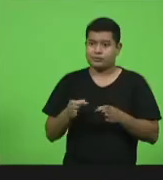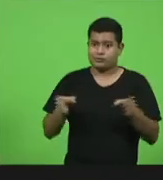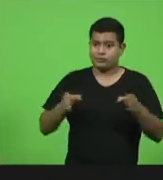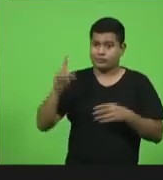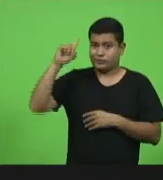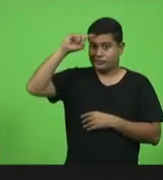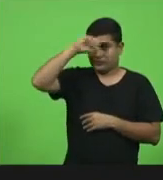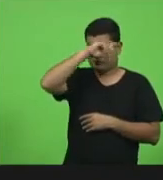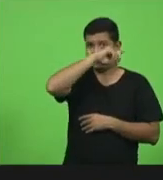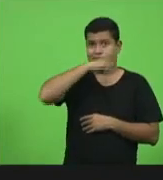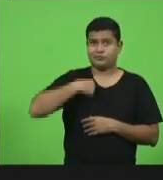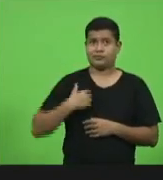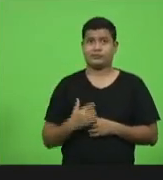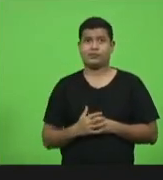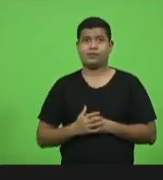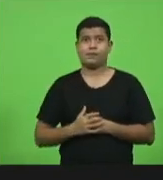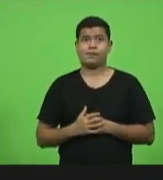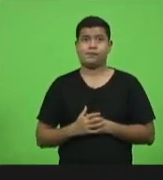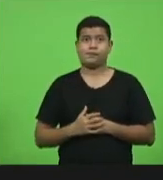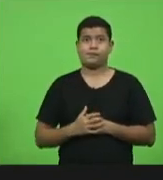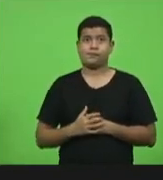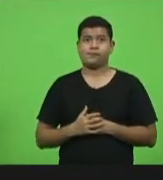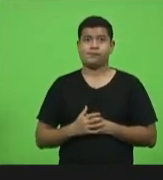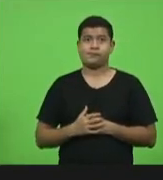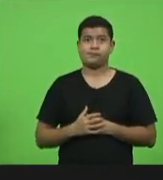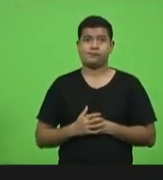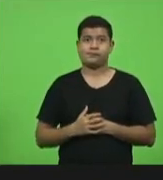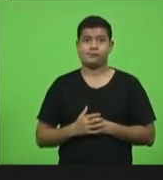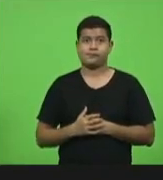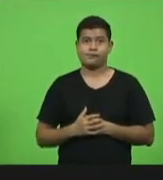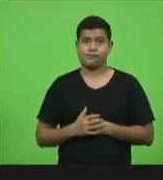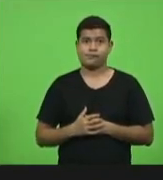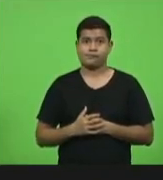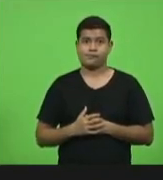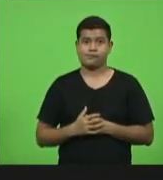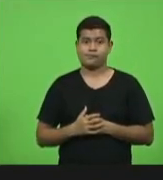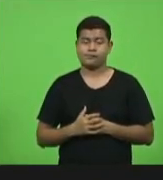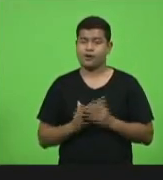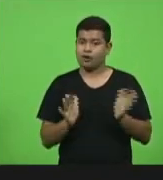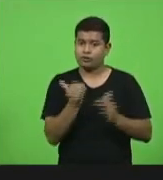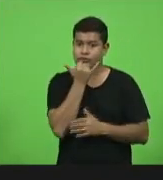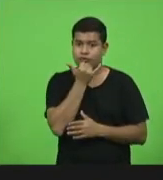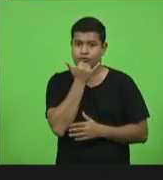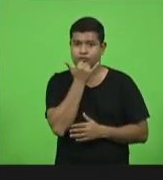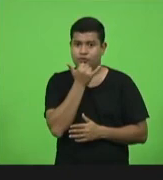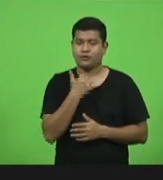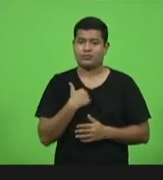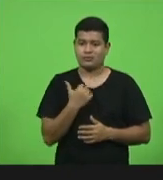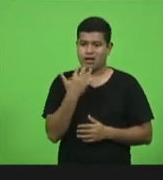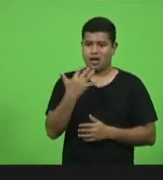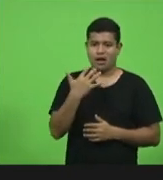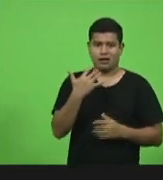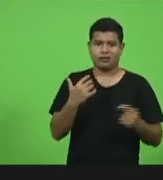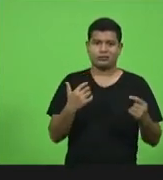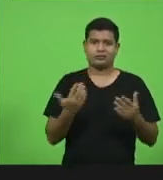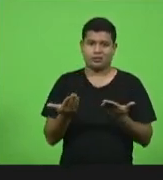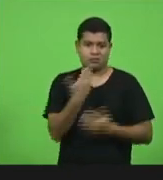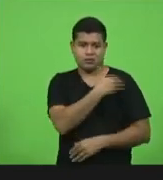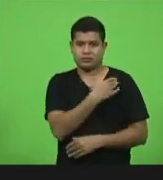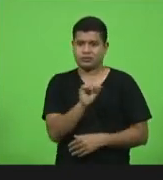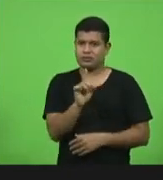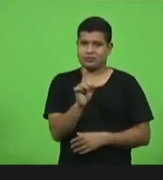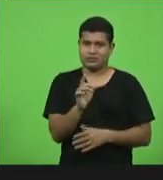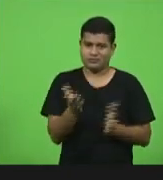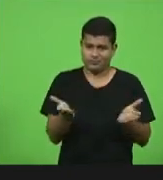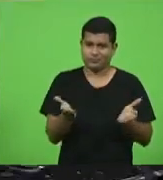Deputado Sargento Lima. Fica tranquila, deputada. A não tem essa... para esse sentido, viu, deputada? A entendeu bem. A linguagem, né? A gente entendeu